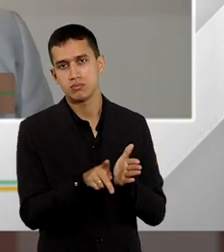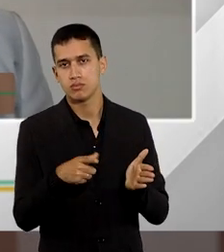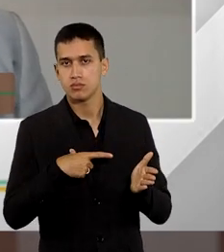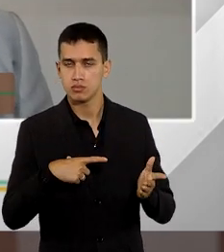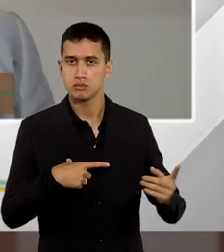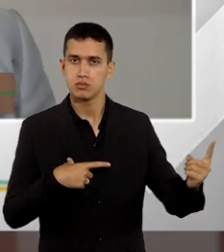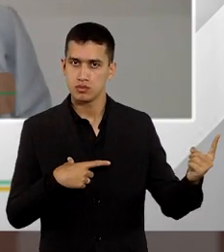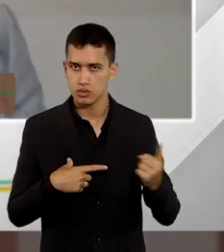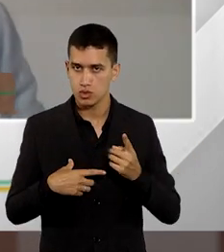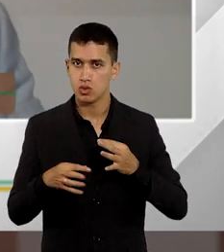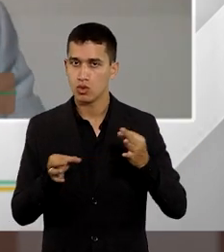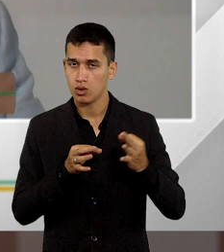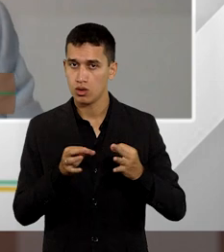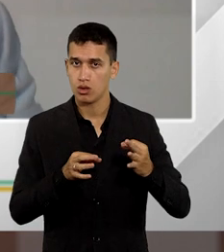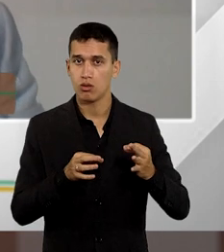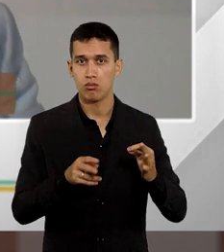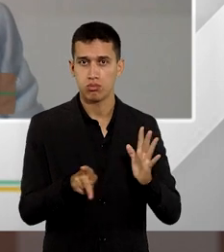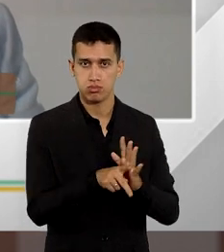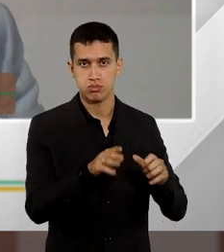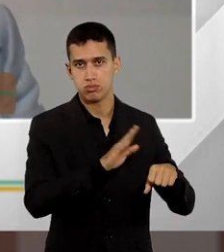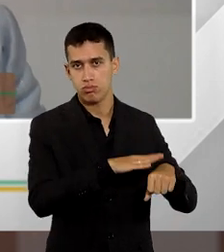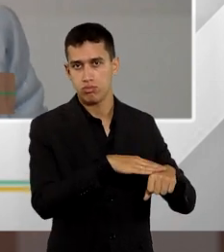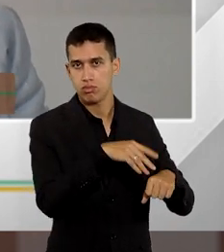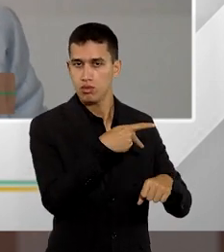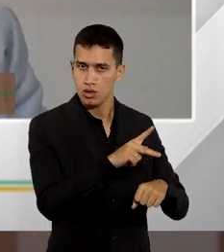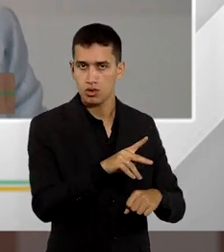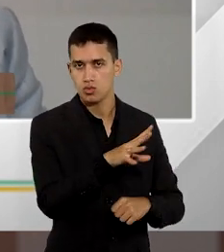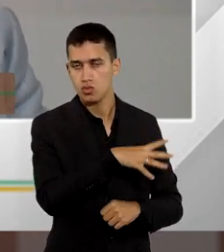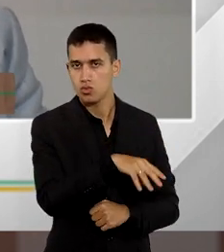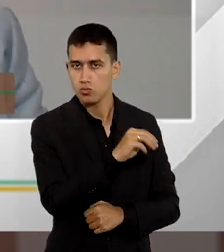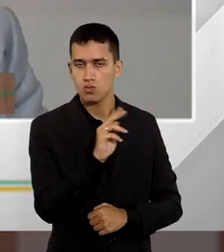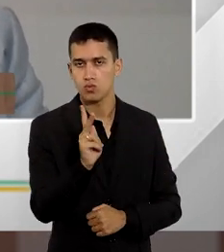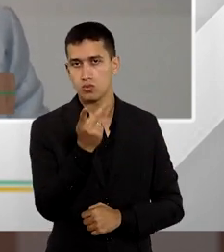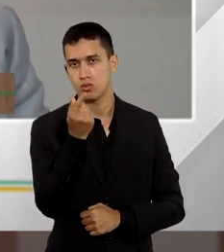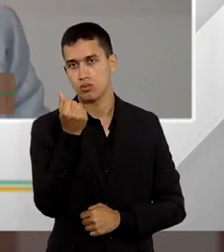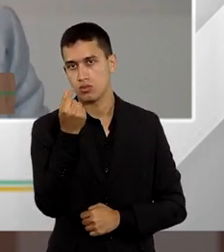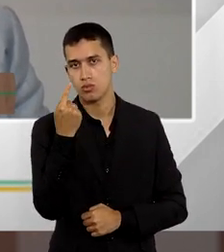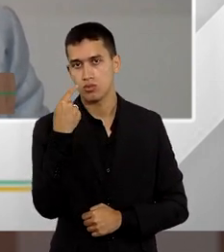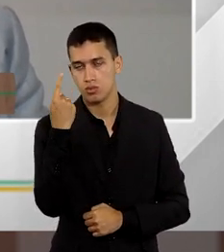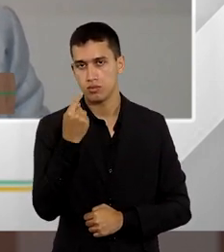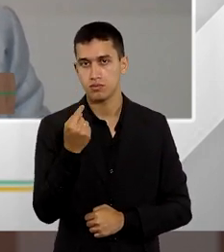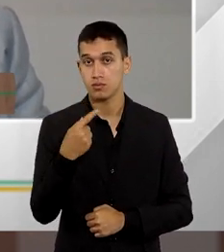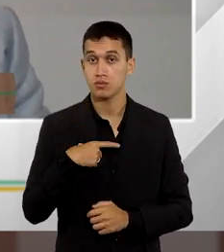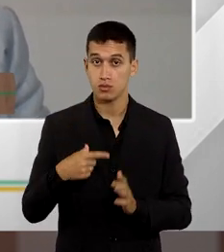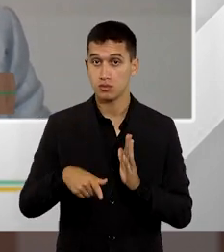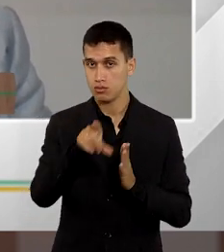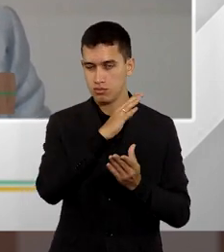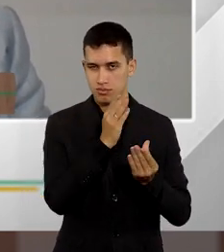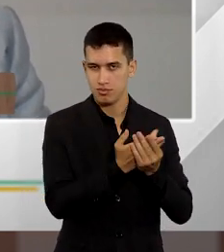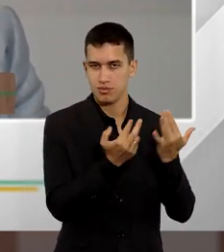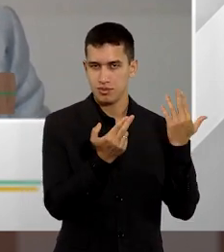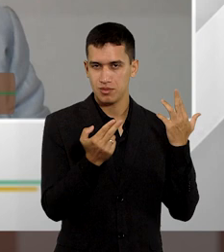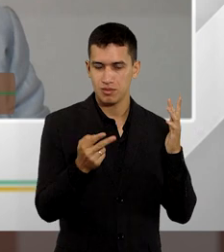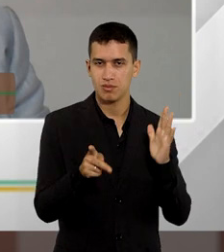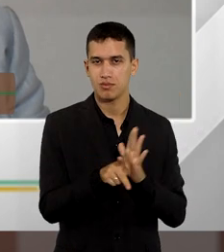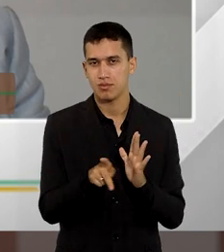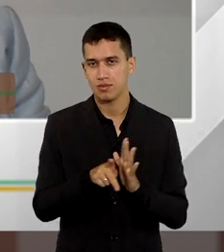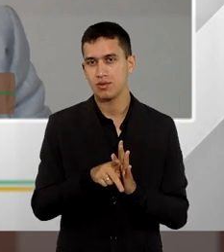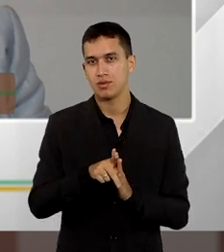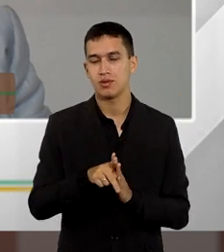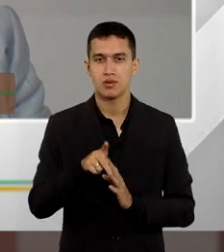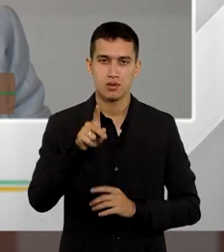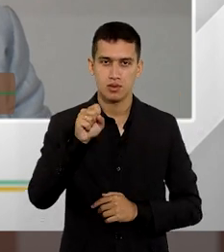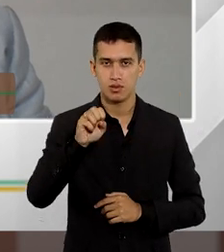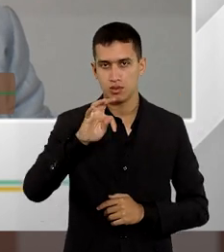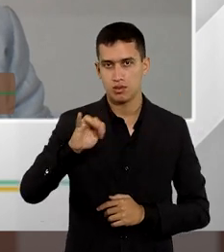a execução autônoma desses honorários. Tem um precedente do Superior Tribunal de Justiça no seguinte sentido,